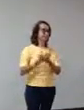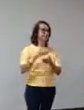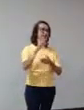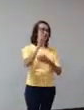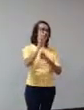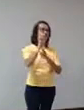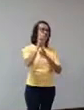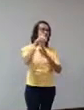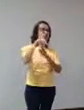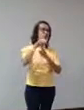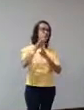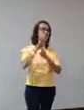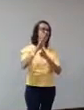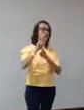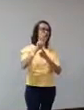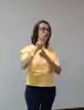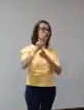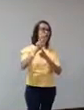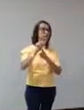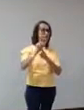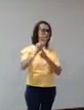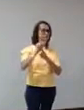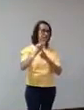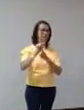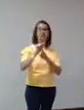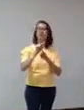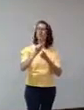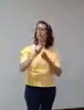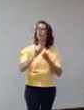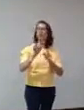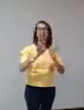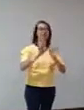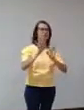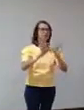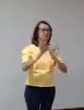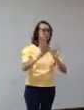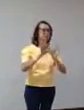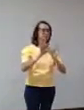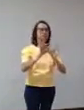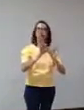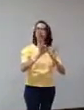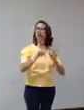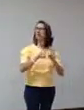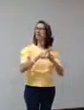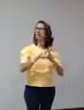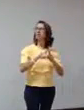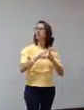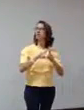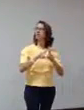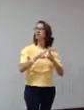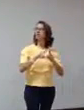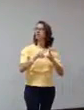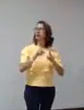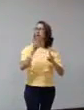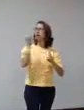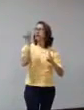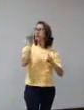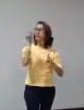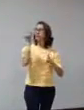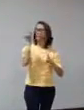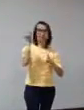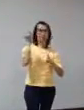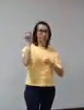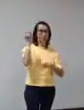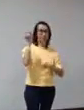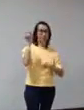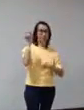maravilhoso. Ele faz instalação também e faz fotos da instalação. Isso aqui é